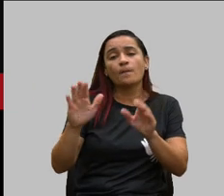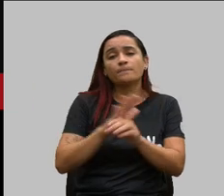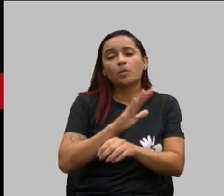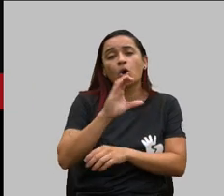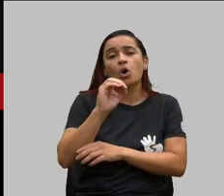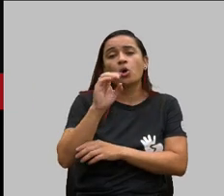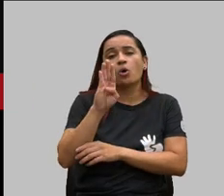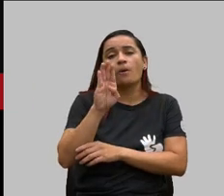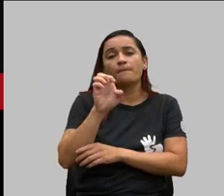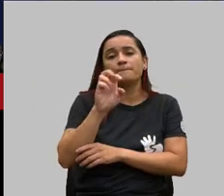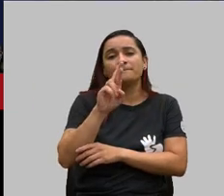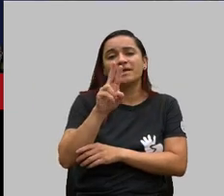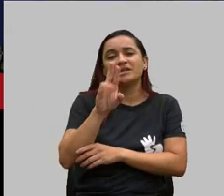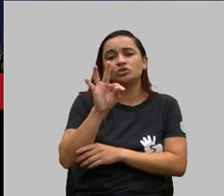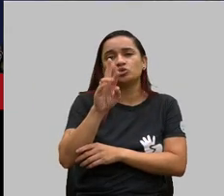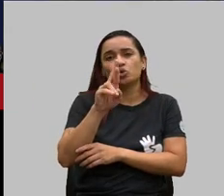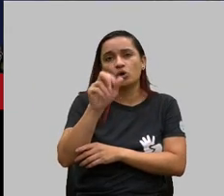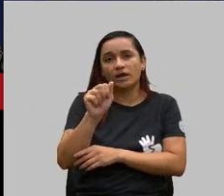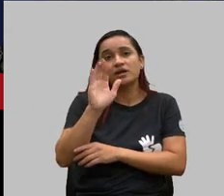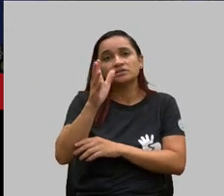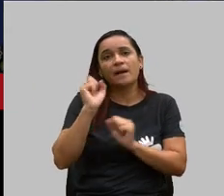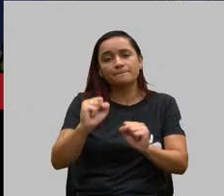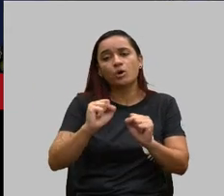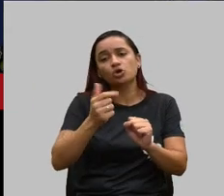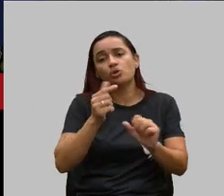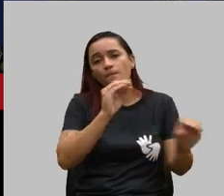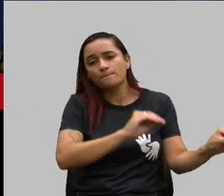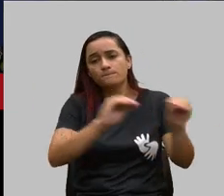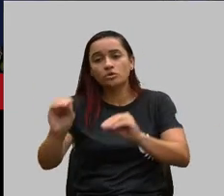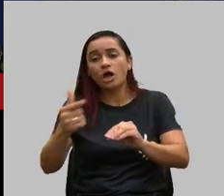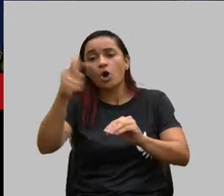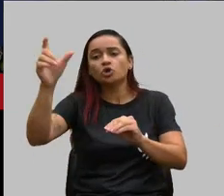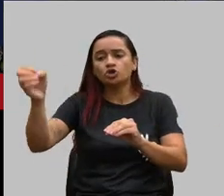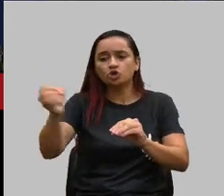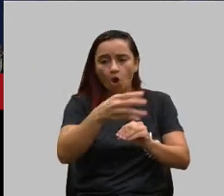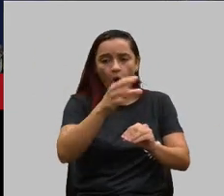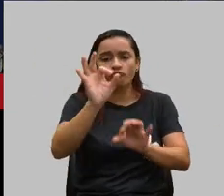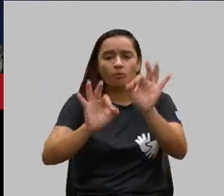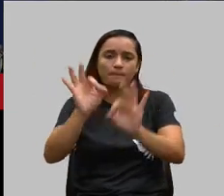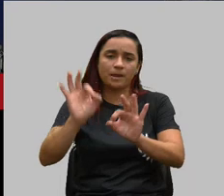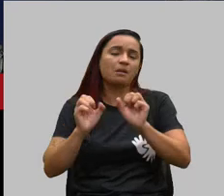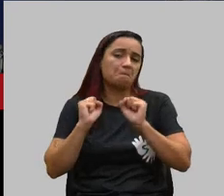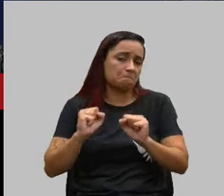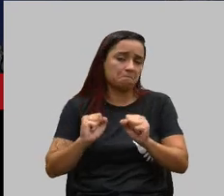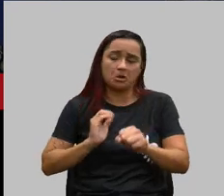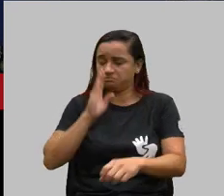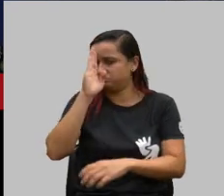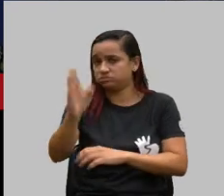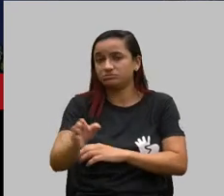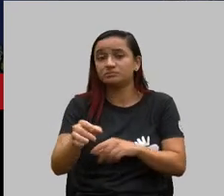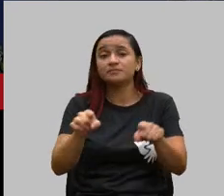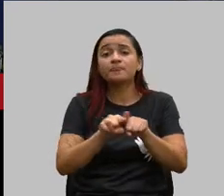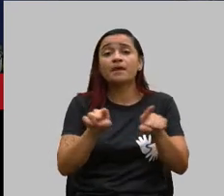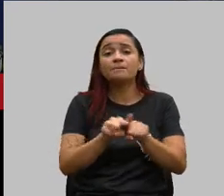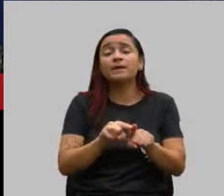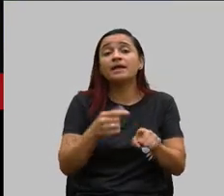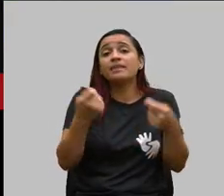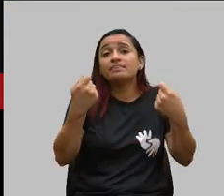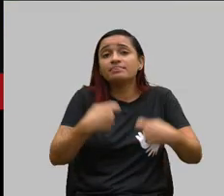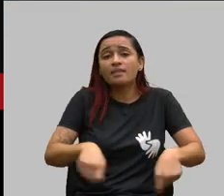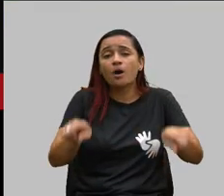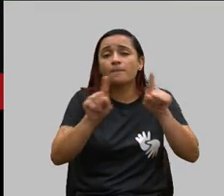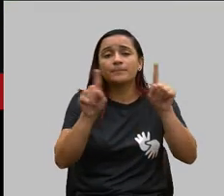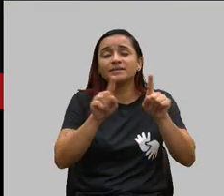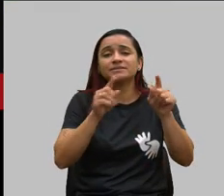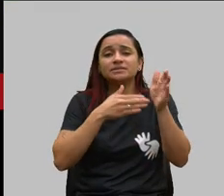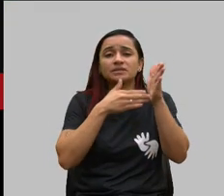pode ir para o novo plano já utilizando de todas as coberturas ele também não precisa cumprir nenhum tipo